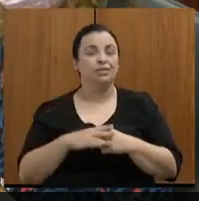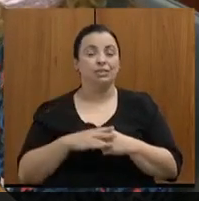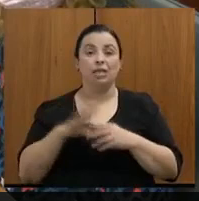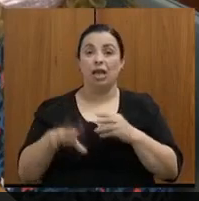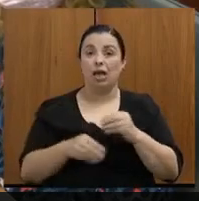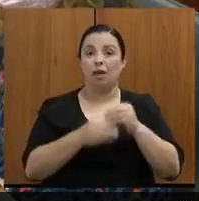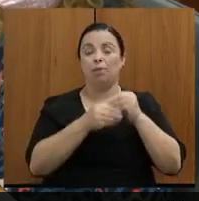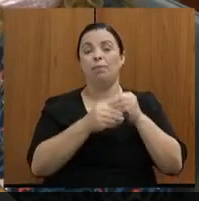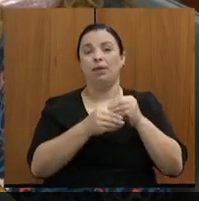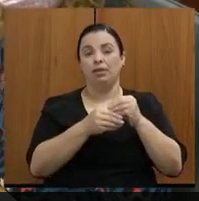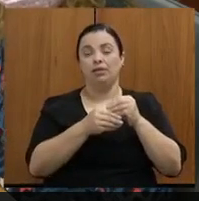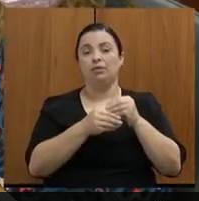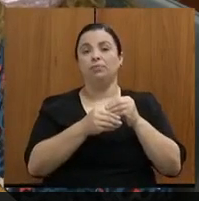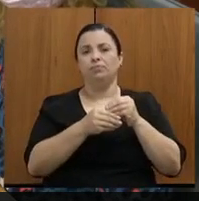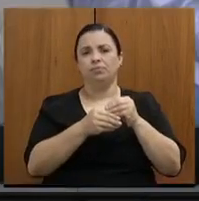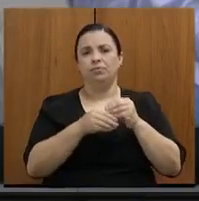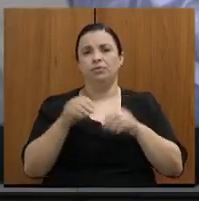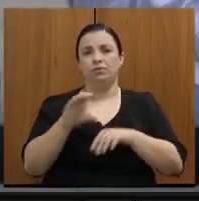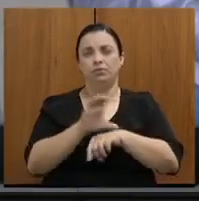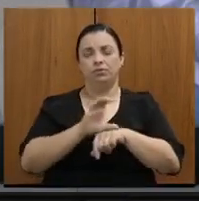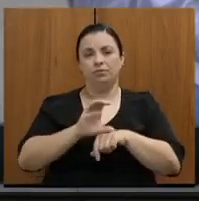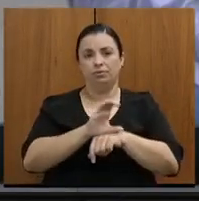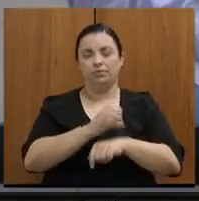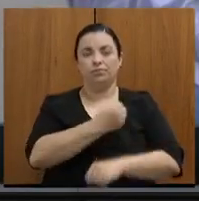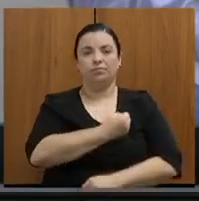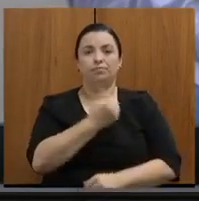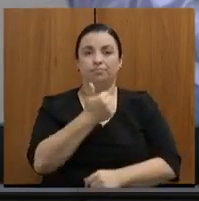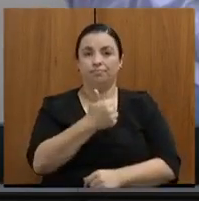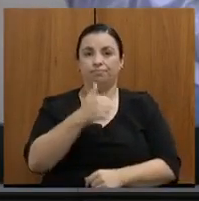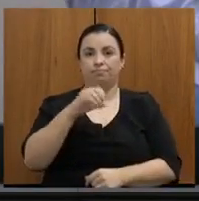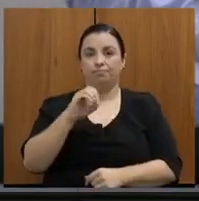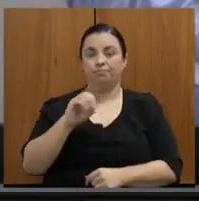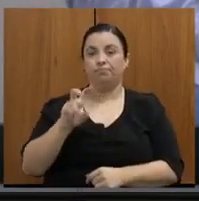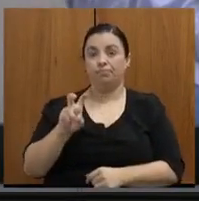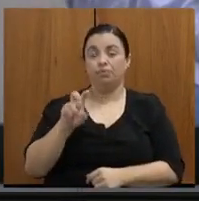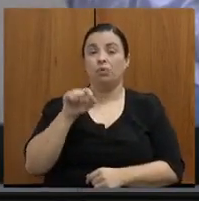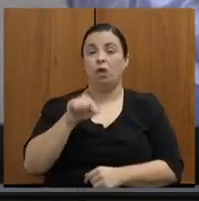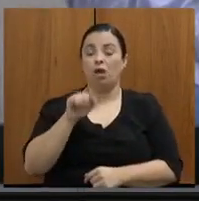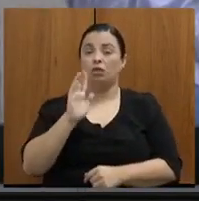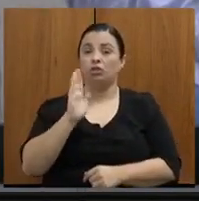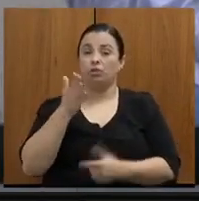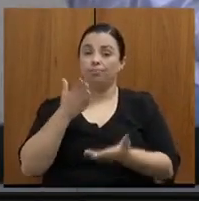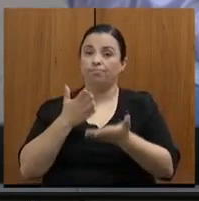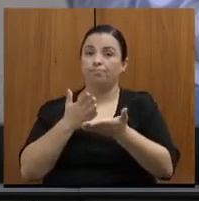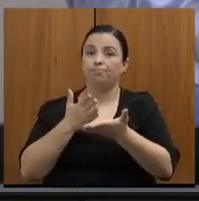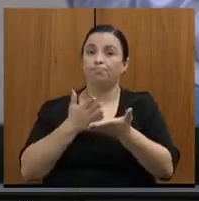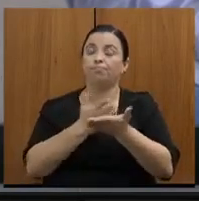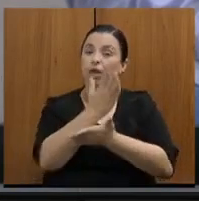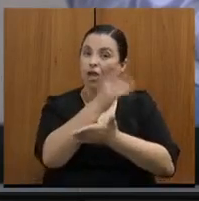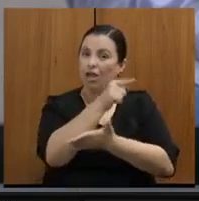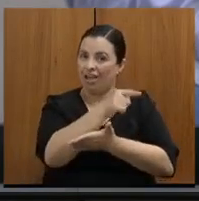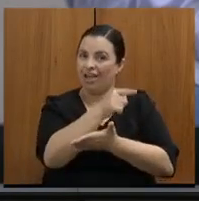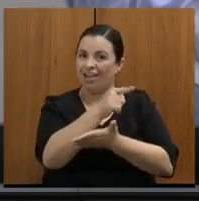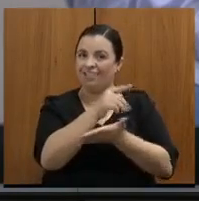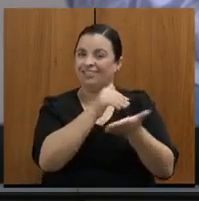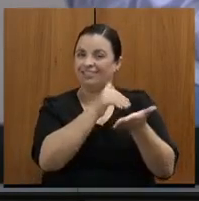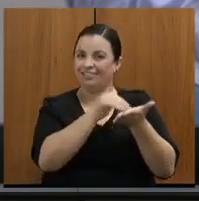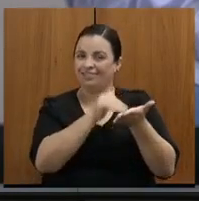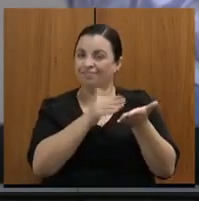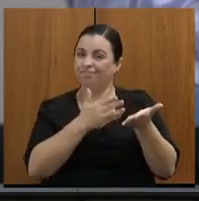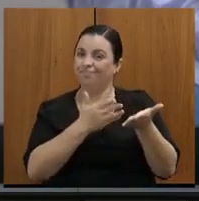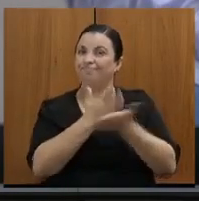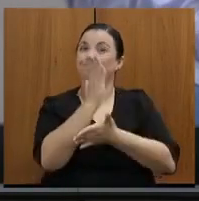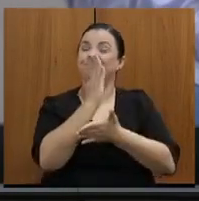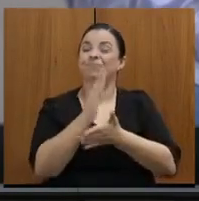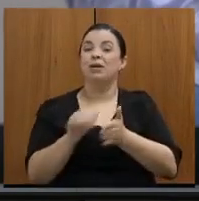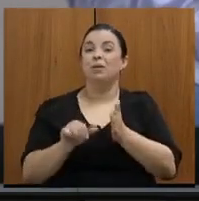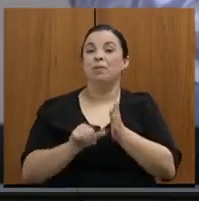nascida aqui, nesta Assembleia Legislativa, ela já tem autorização do secretário para a primeira